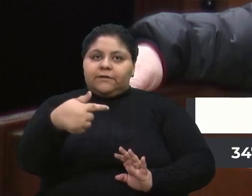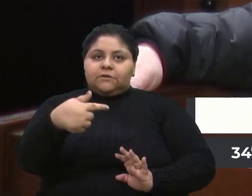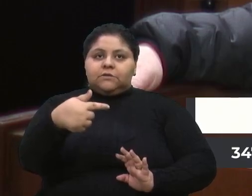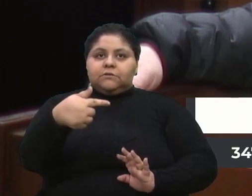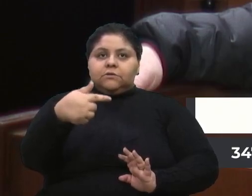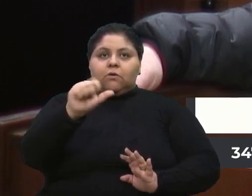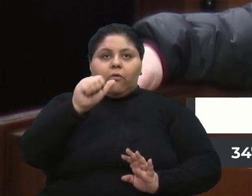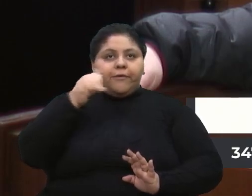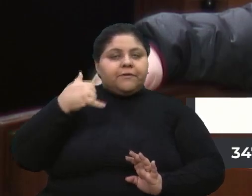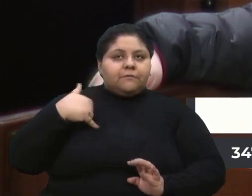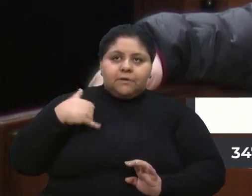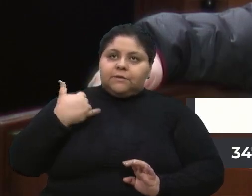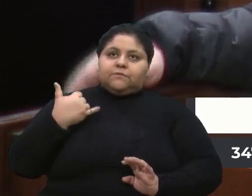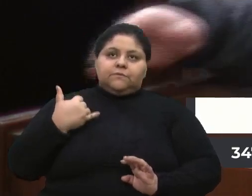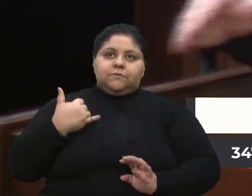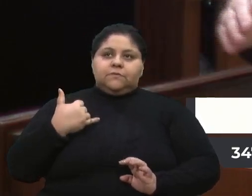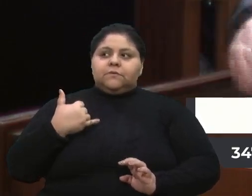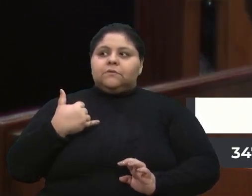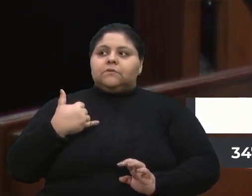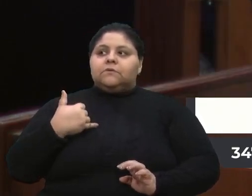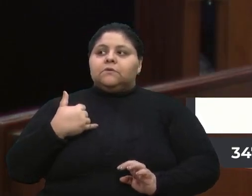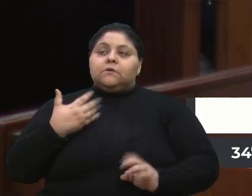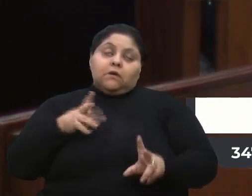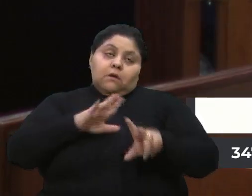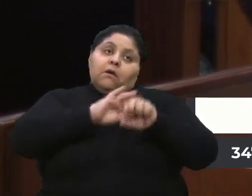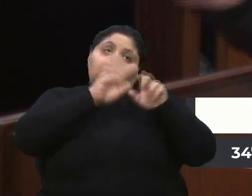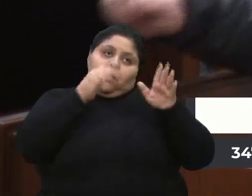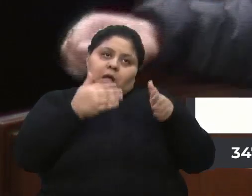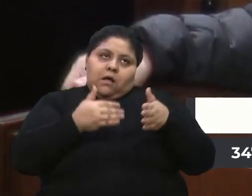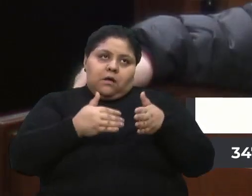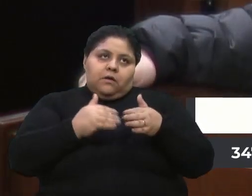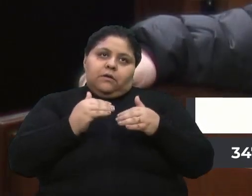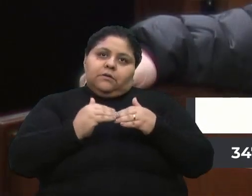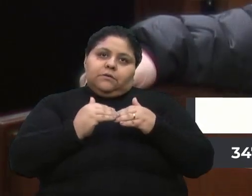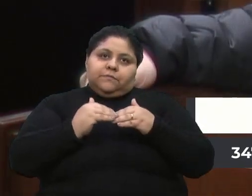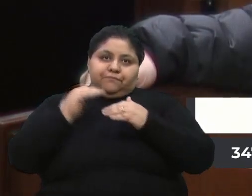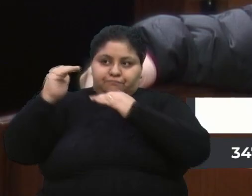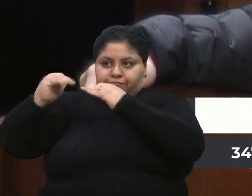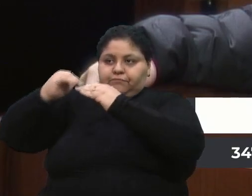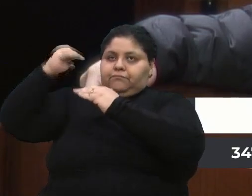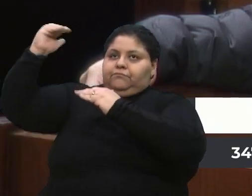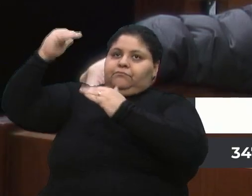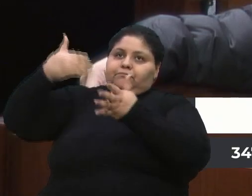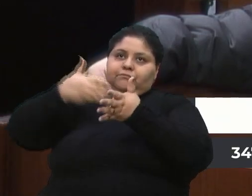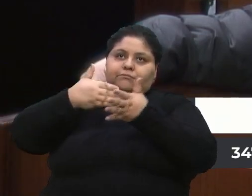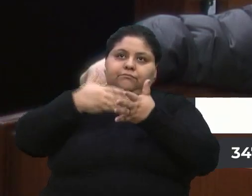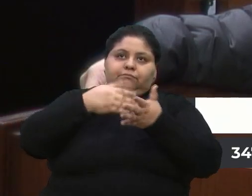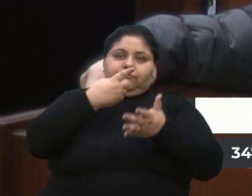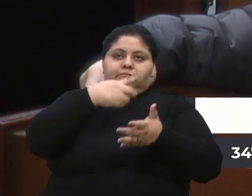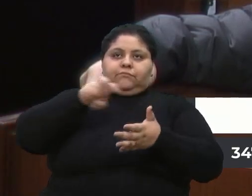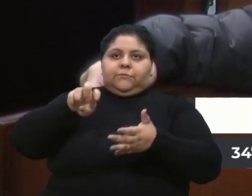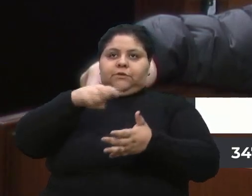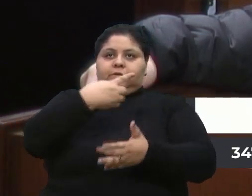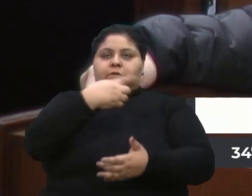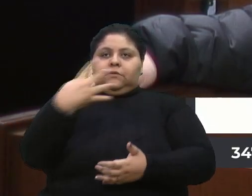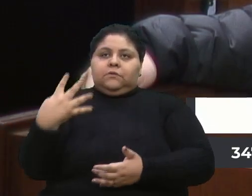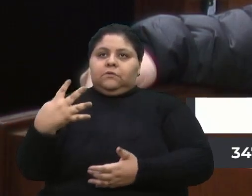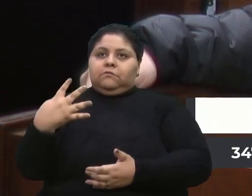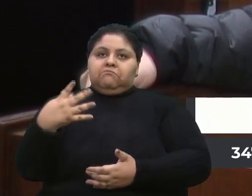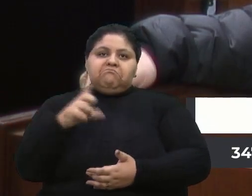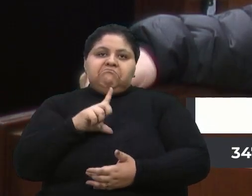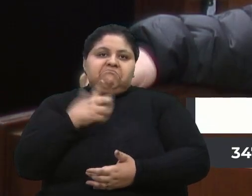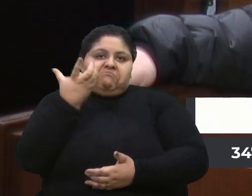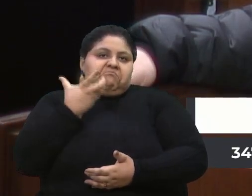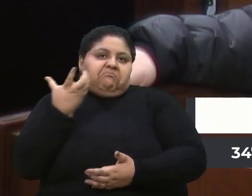anos. Aí, claro, tem mais uns marmanjão lá, de 15, 14, que a gente escutou. Ah, eu não estava afim de vir.